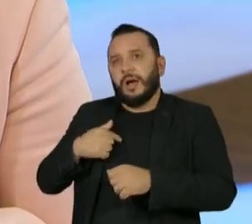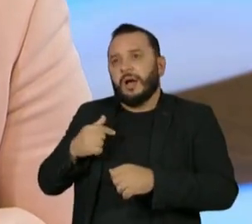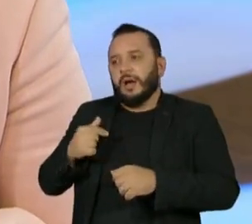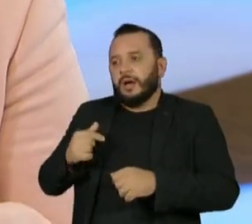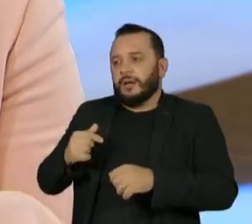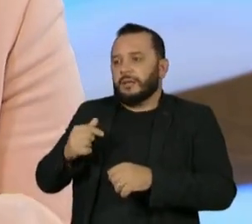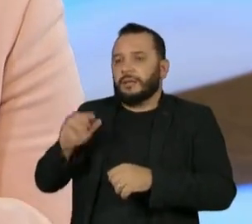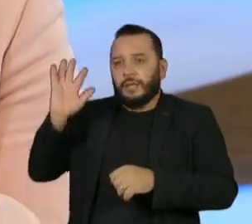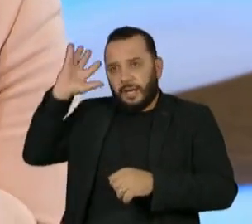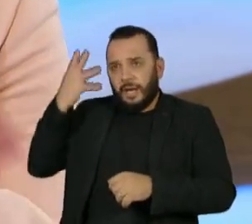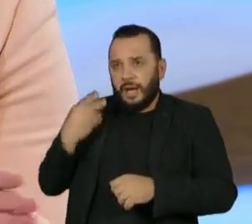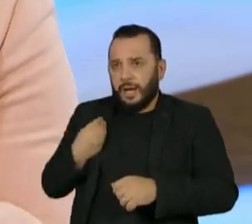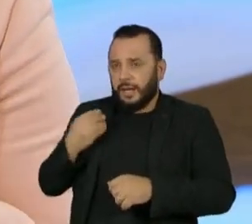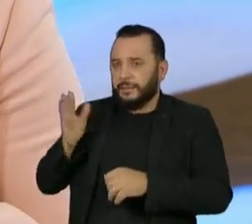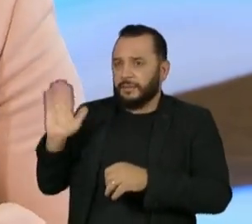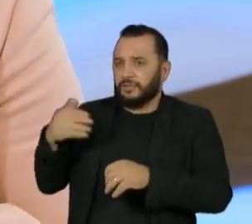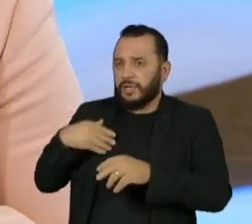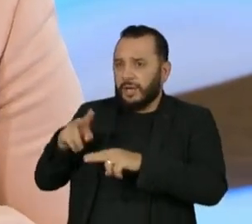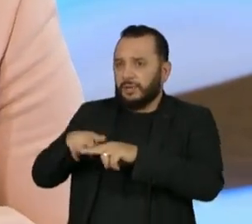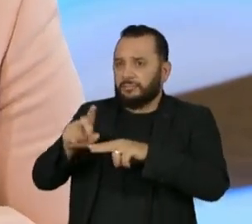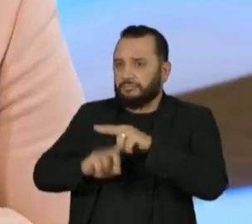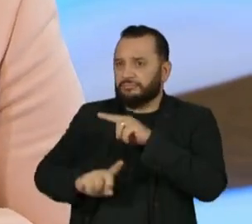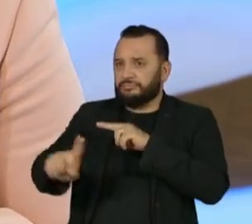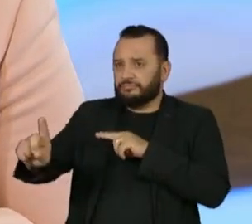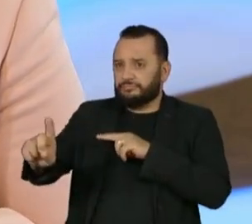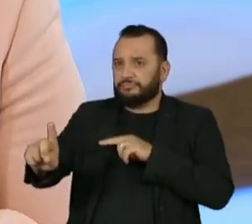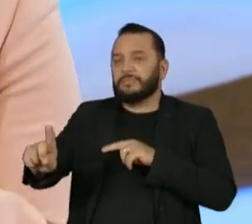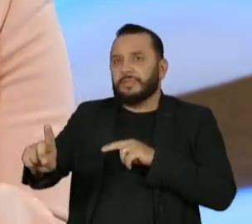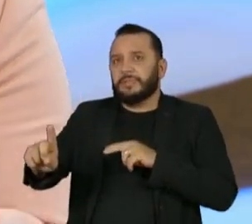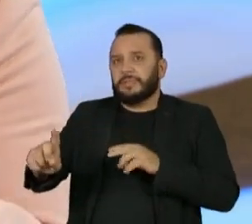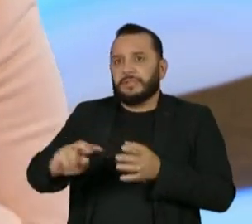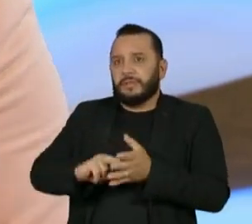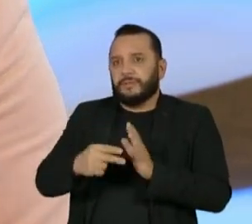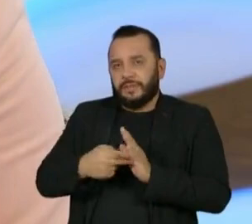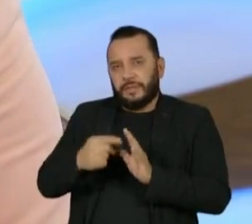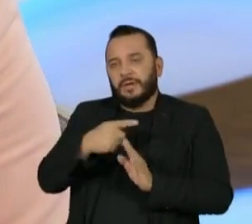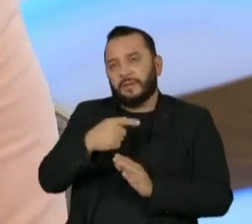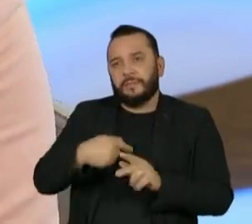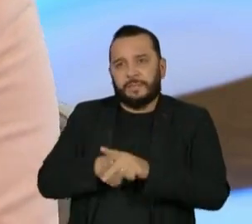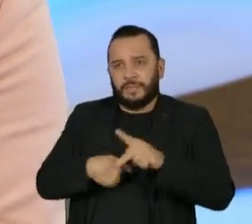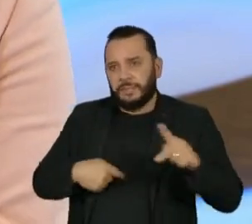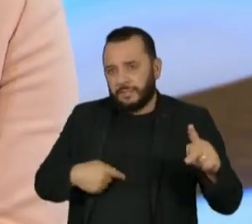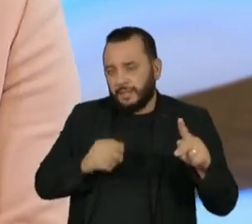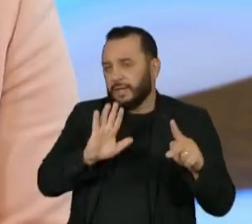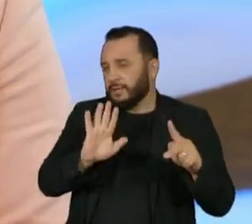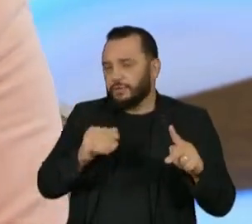decidiu que os poderes do presidente eram ilimitados. Mais uma vez, respeito à decisão da Suprema Corte.